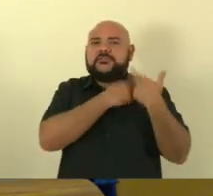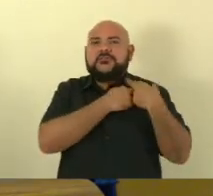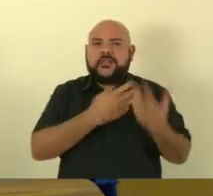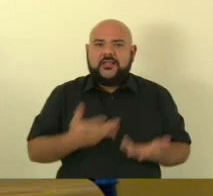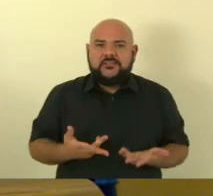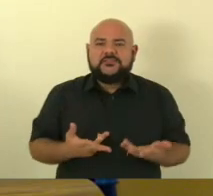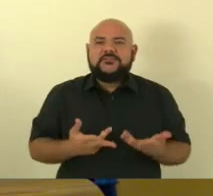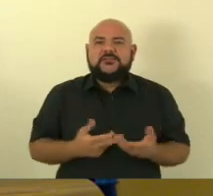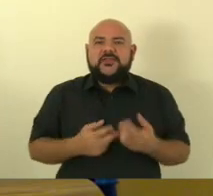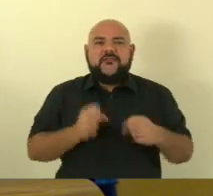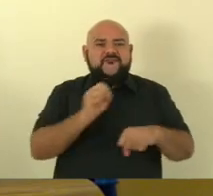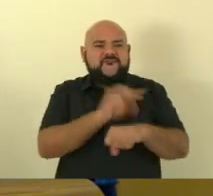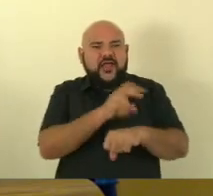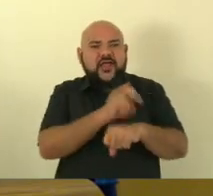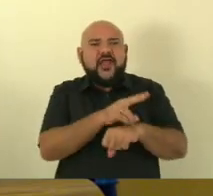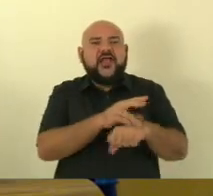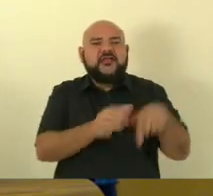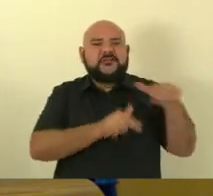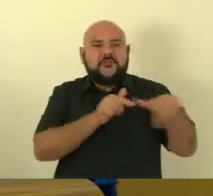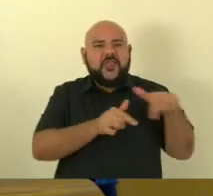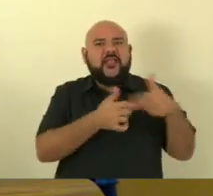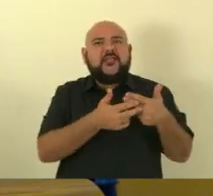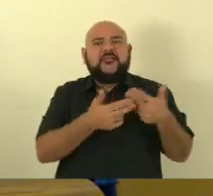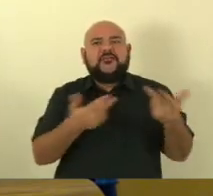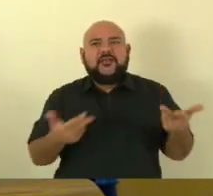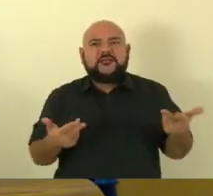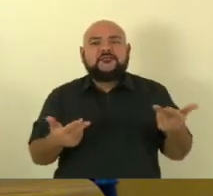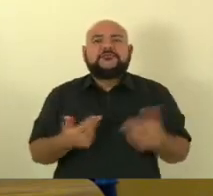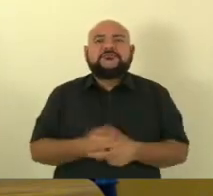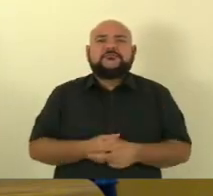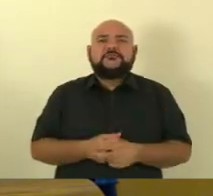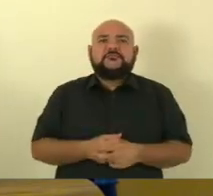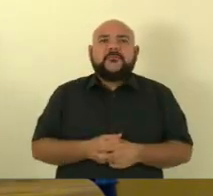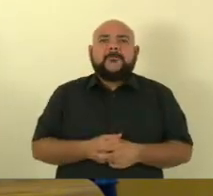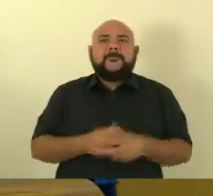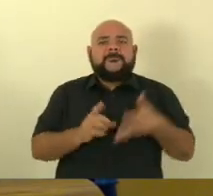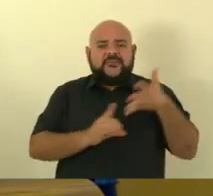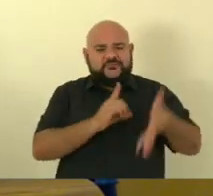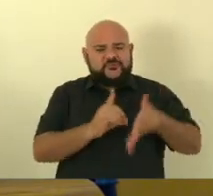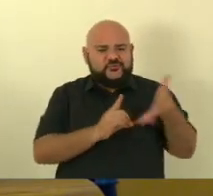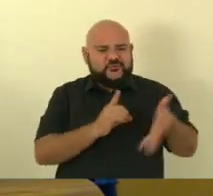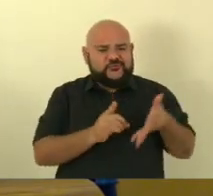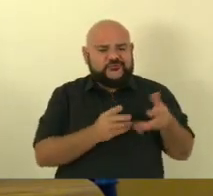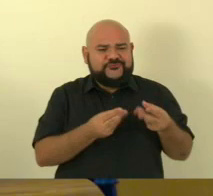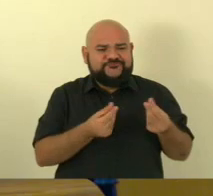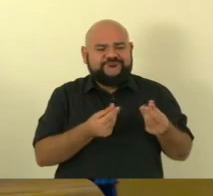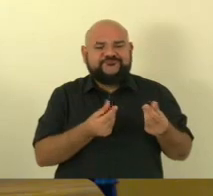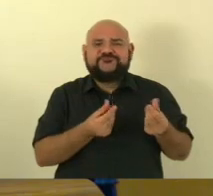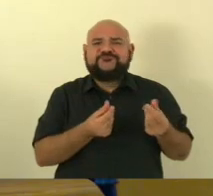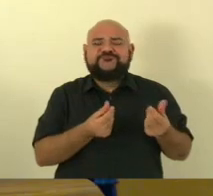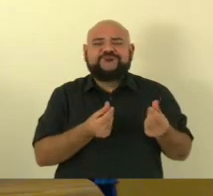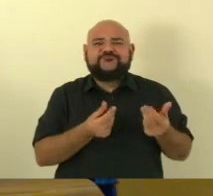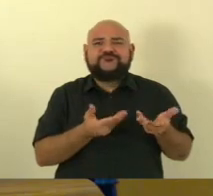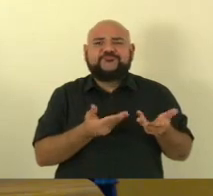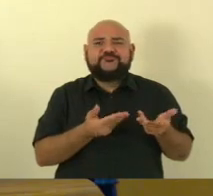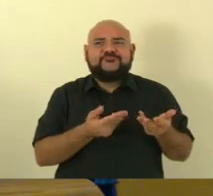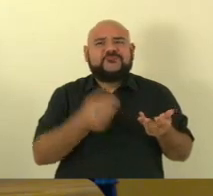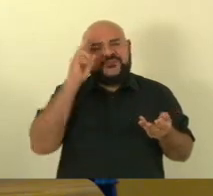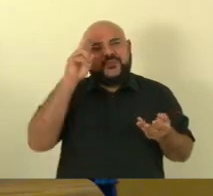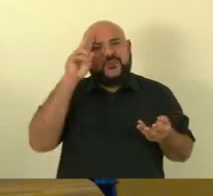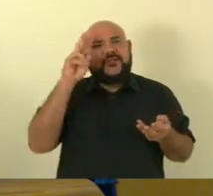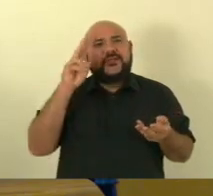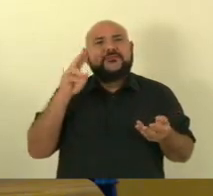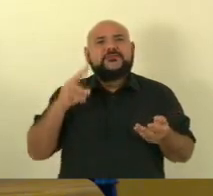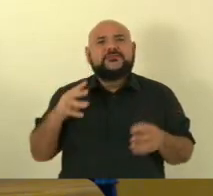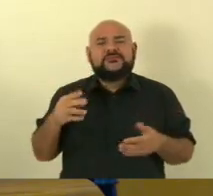e não com um discurso fácil vazio que levou tantos países eu me lembro quando a gente para para estudar a